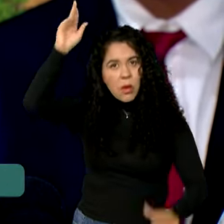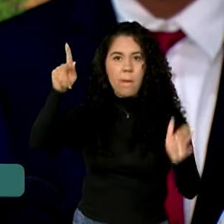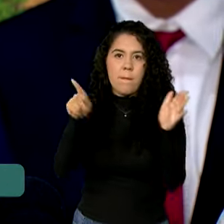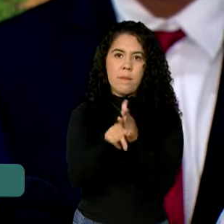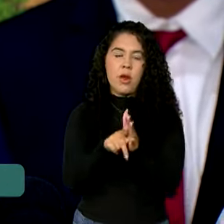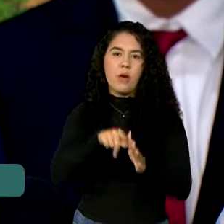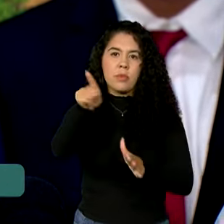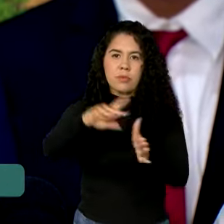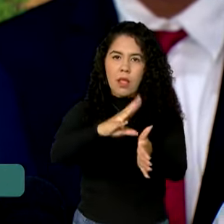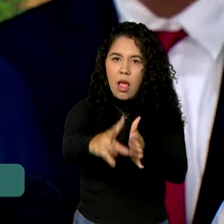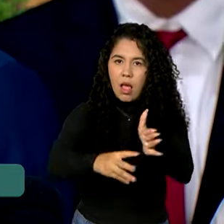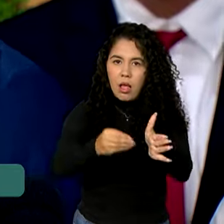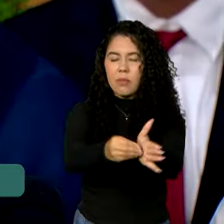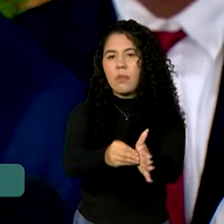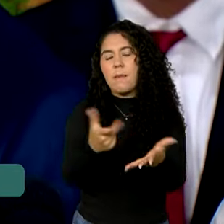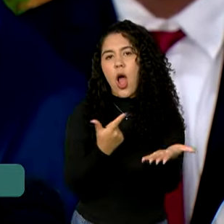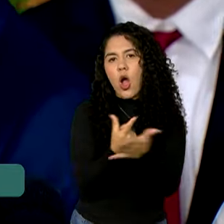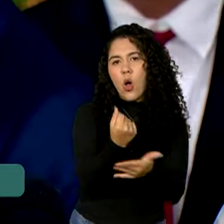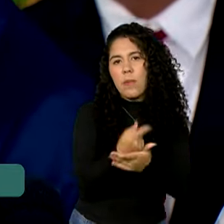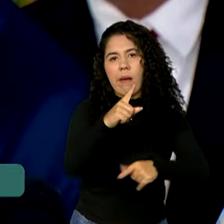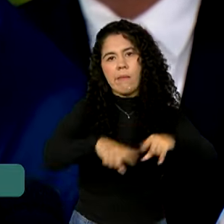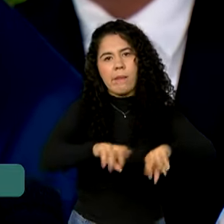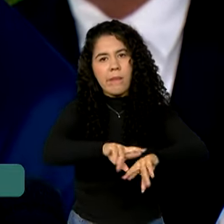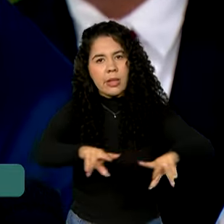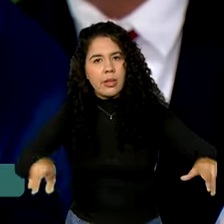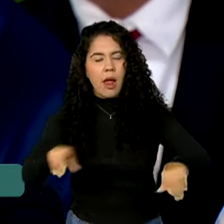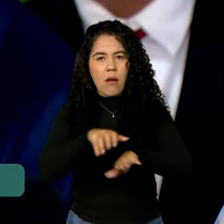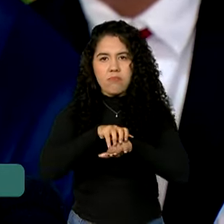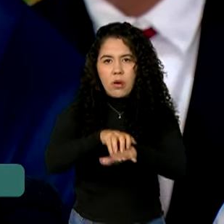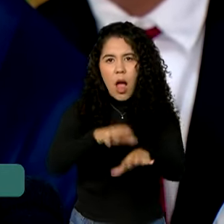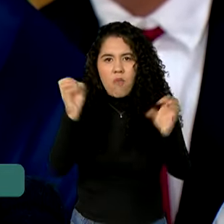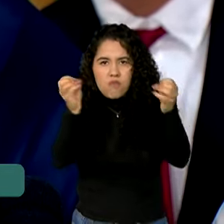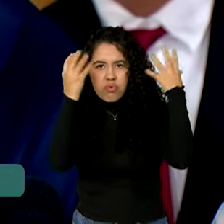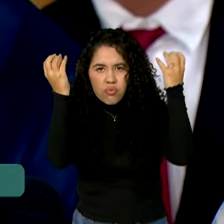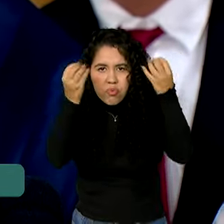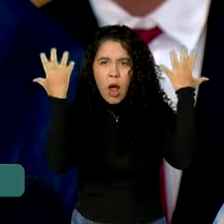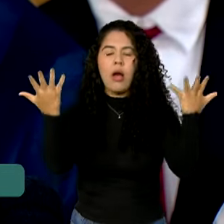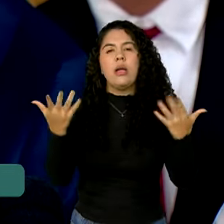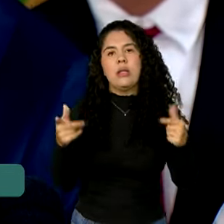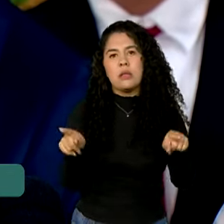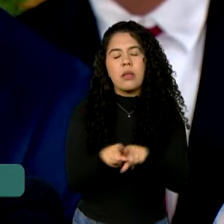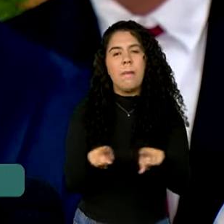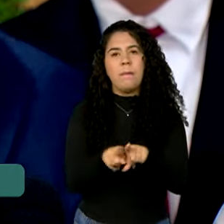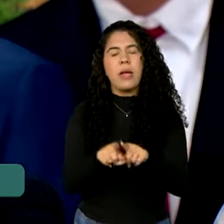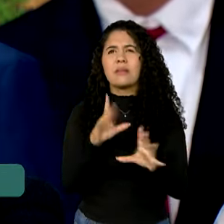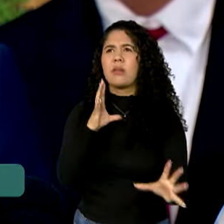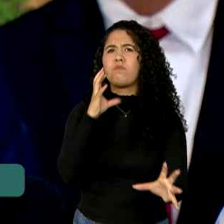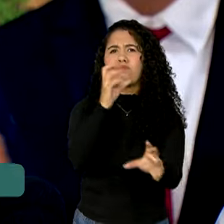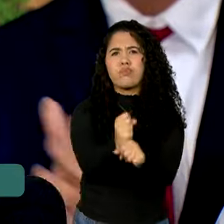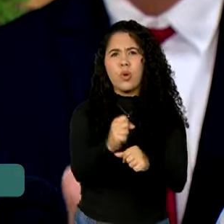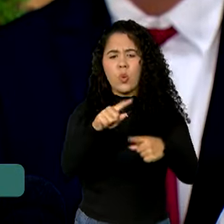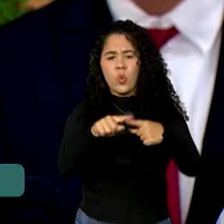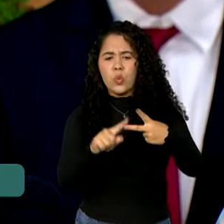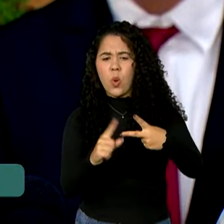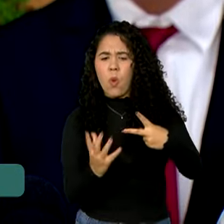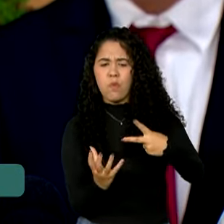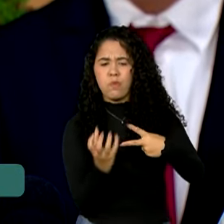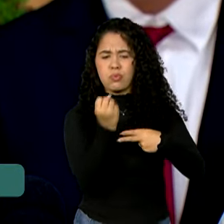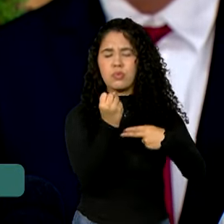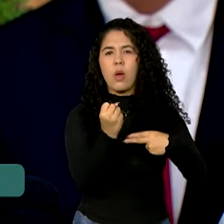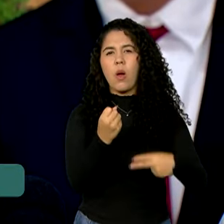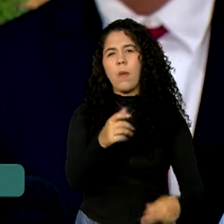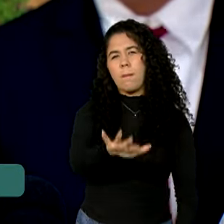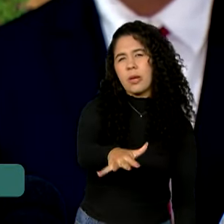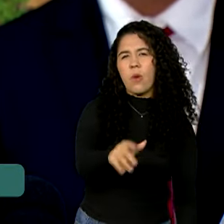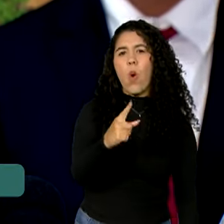para a conta de materiais, equipamentos, viaturas, o que já soma aí os dois juntos perto de um